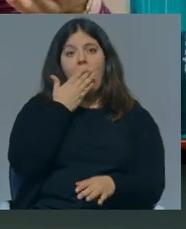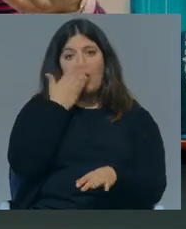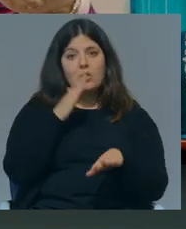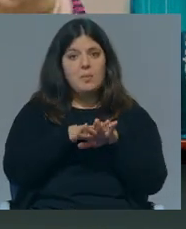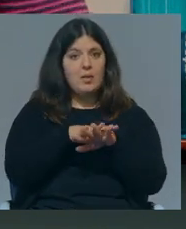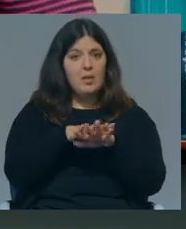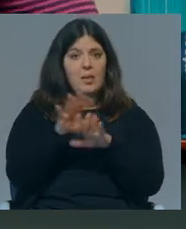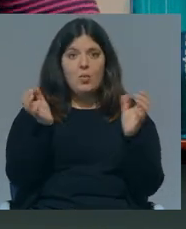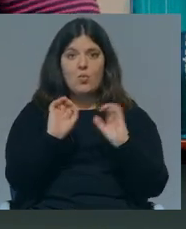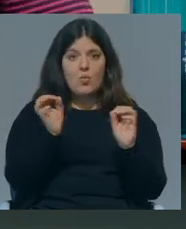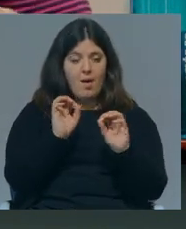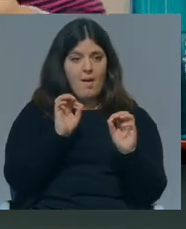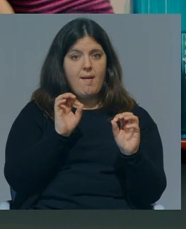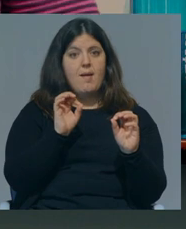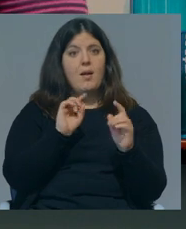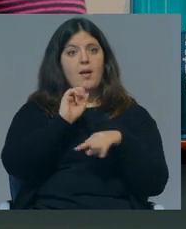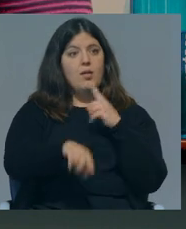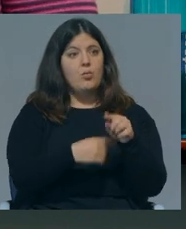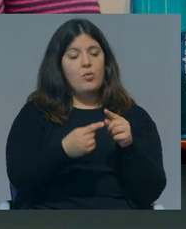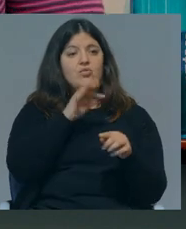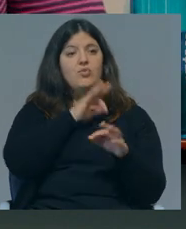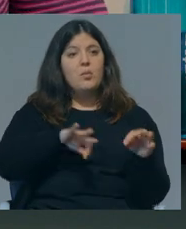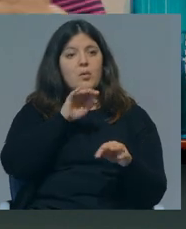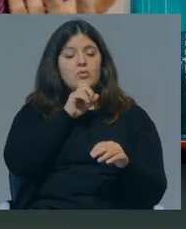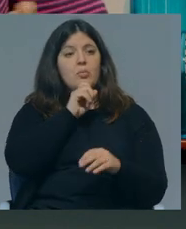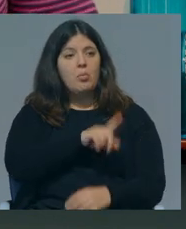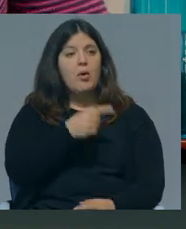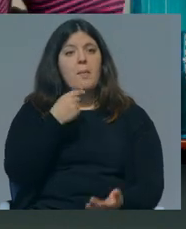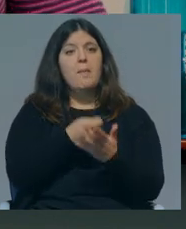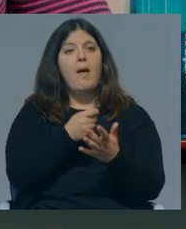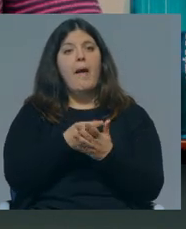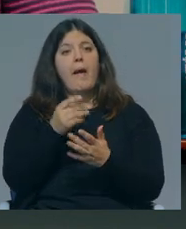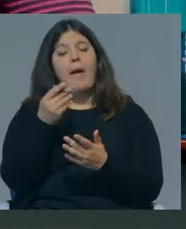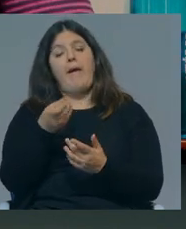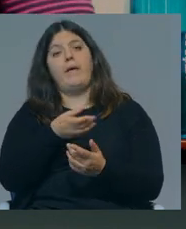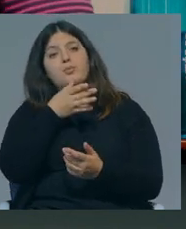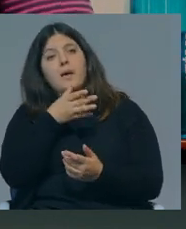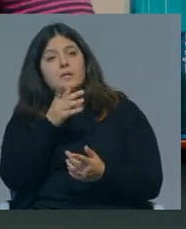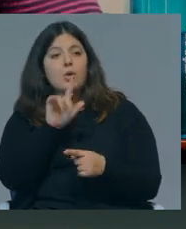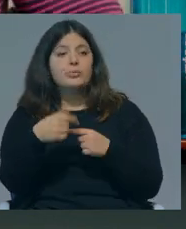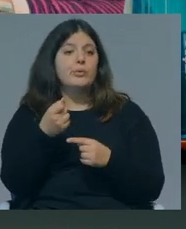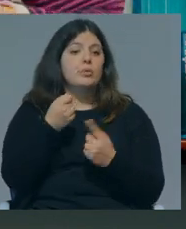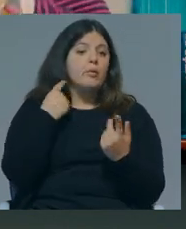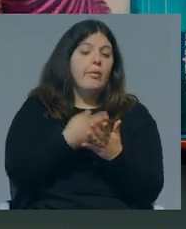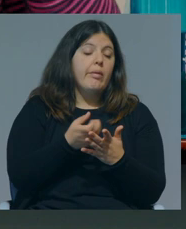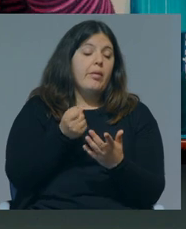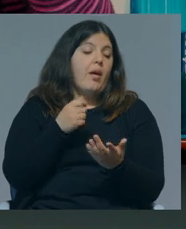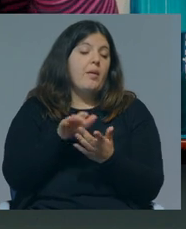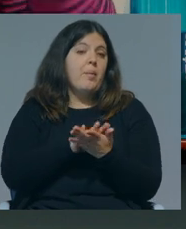matemática e depois as famílias que podem pagam explicações, as que não podem e os miúdos ficam com o custo da matemática, portanto,